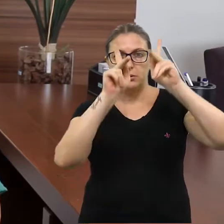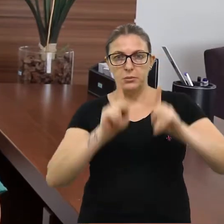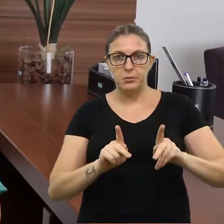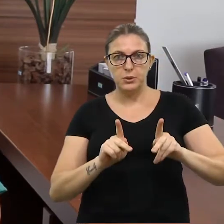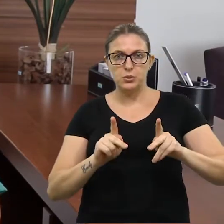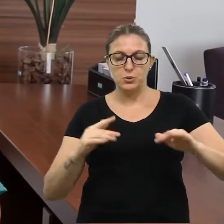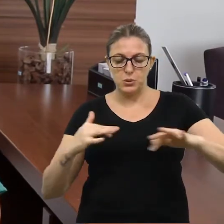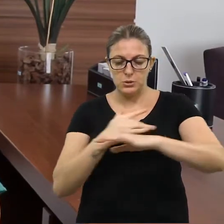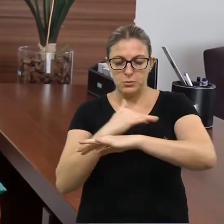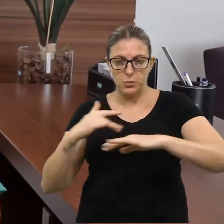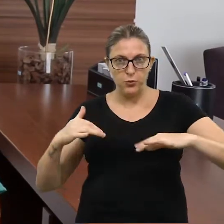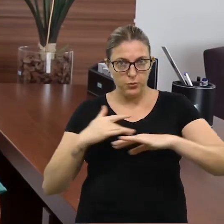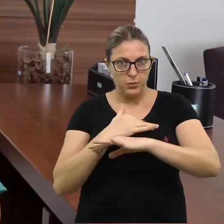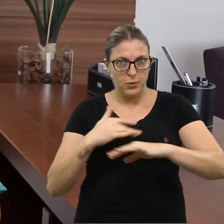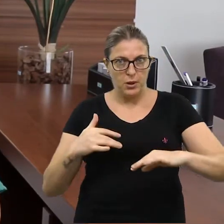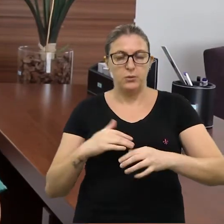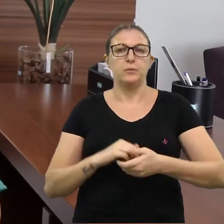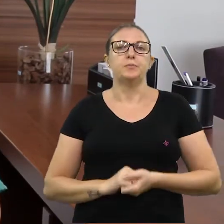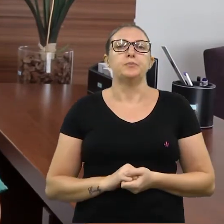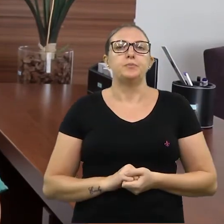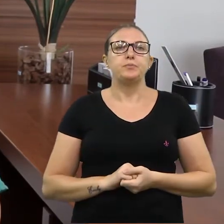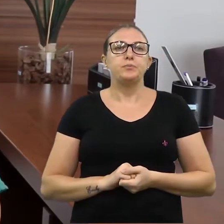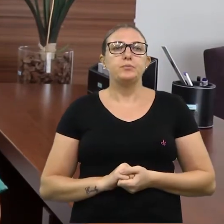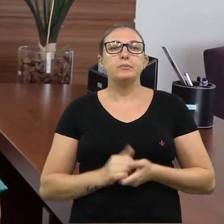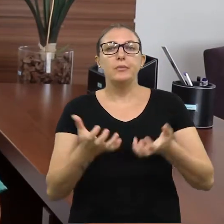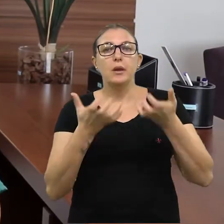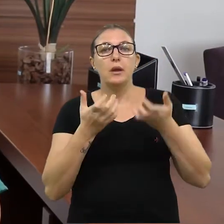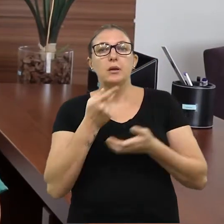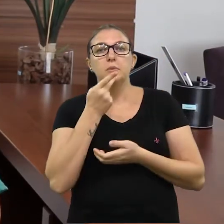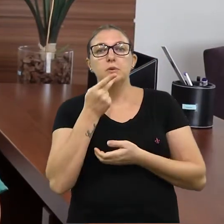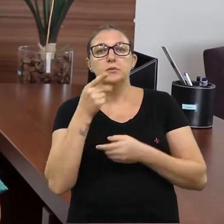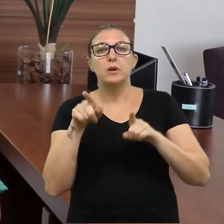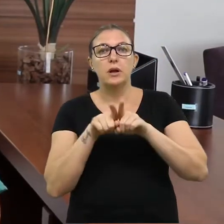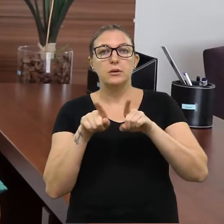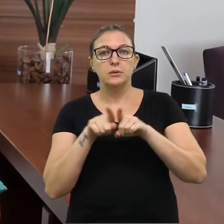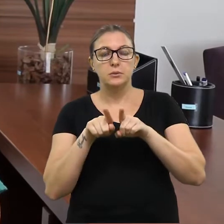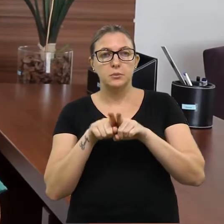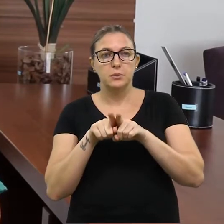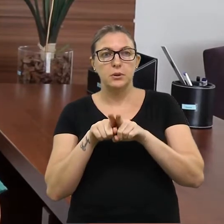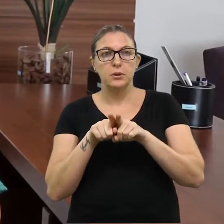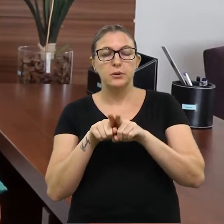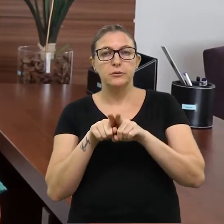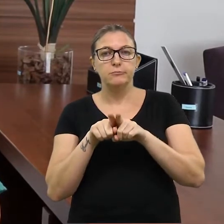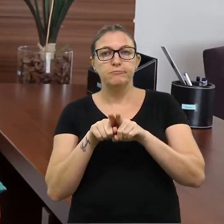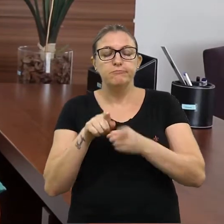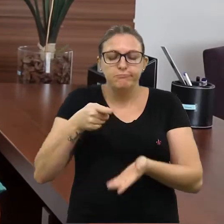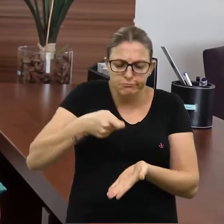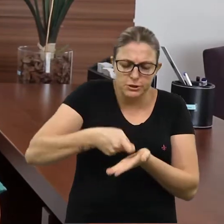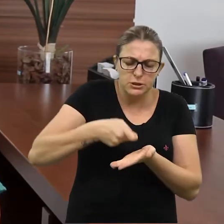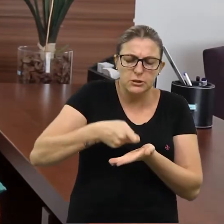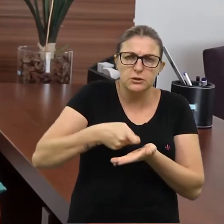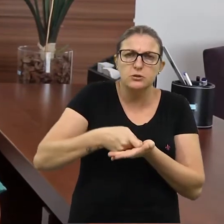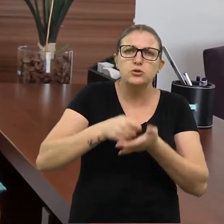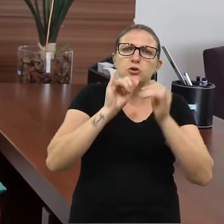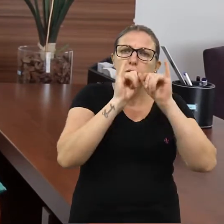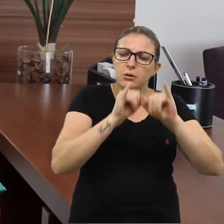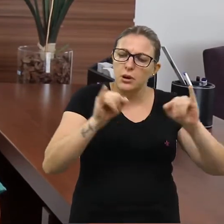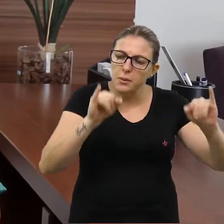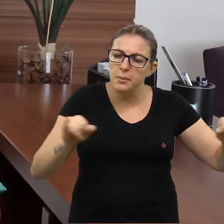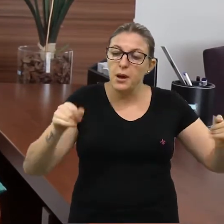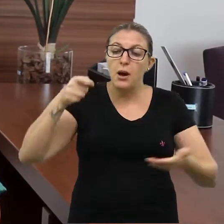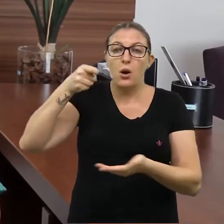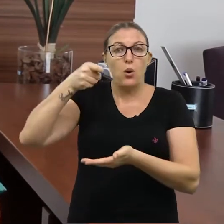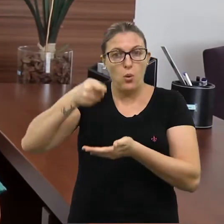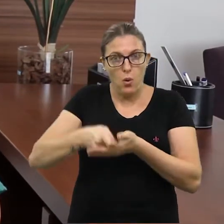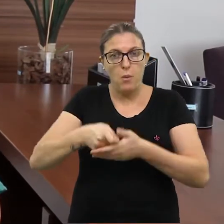nos seus estabelecimentos. Nós queremos falar também que vamos voltar e insistir também na campanha do